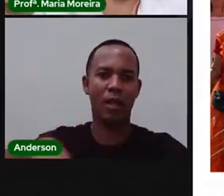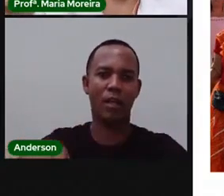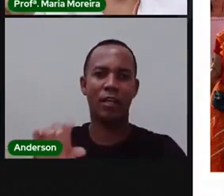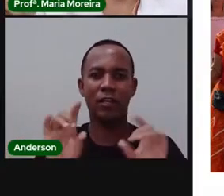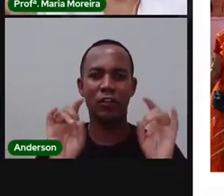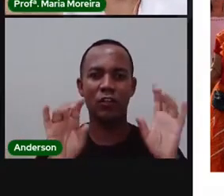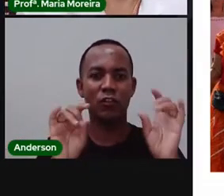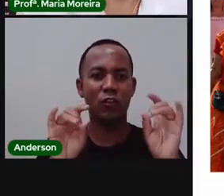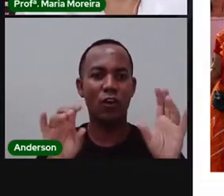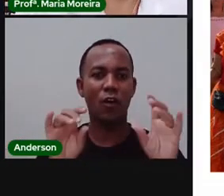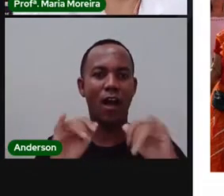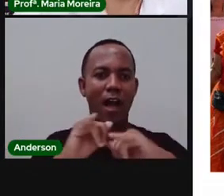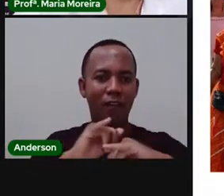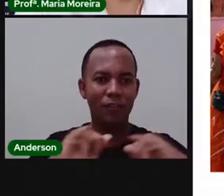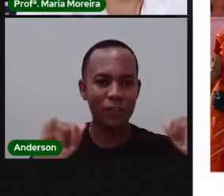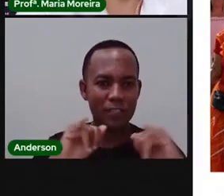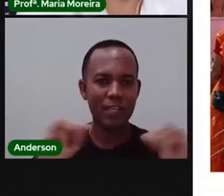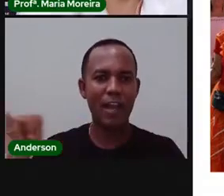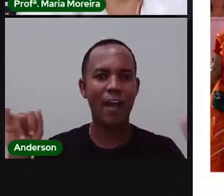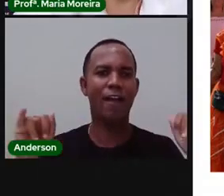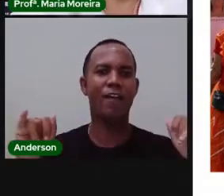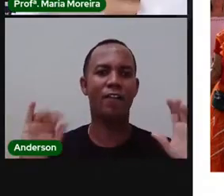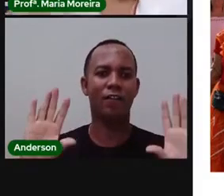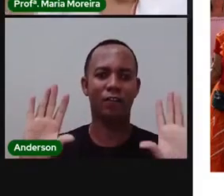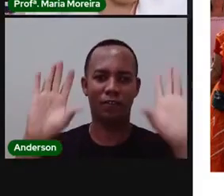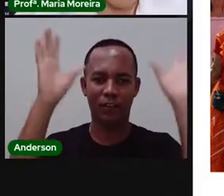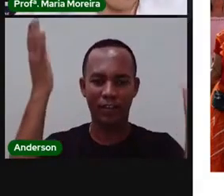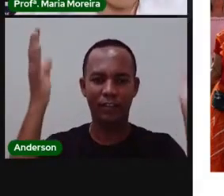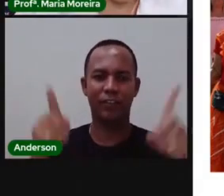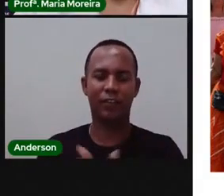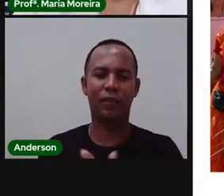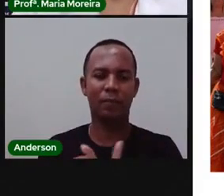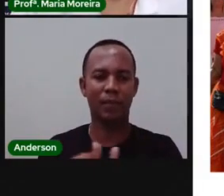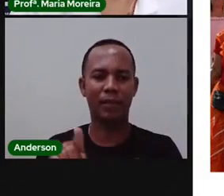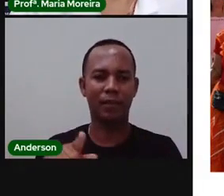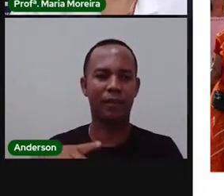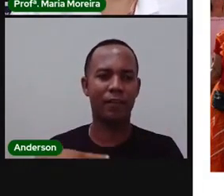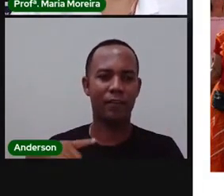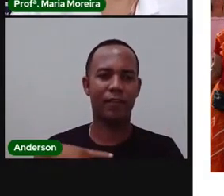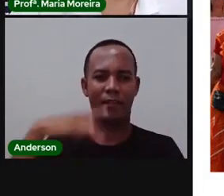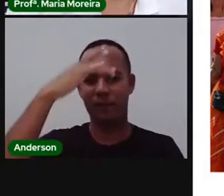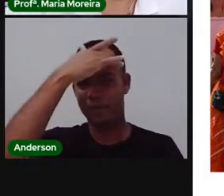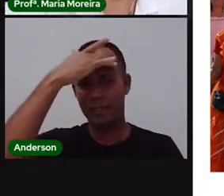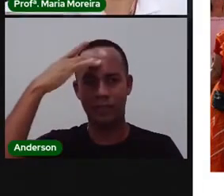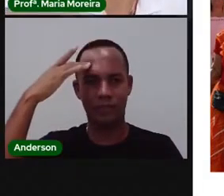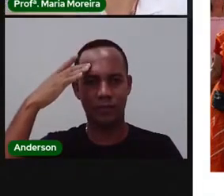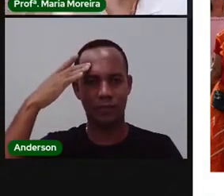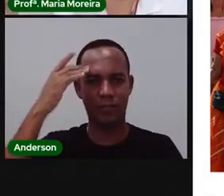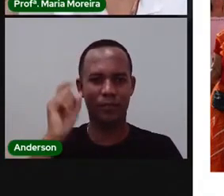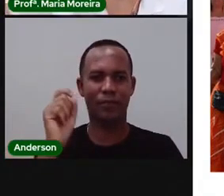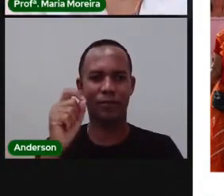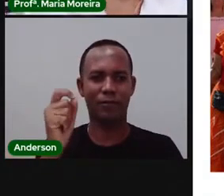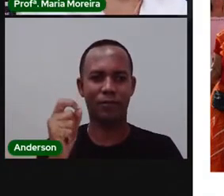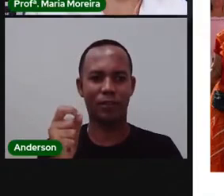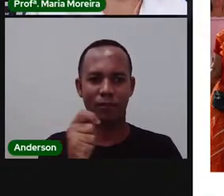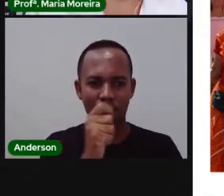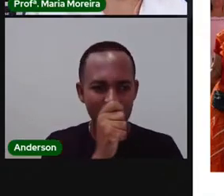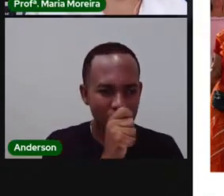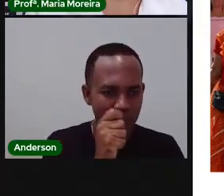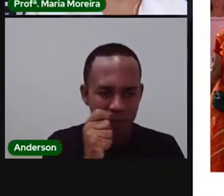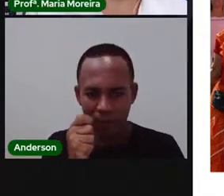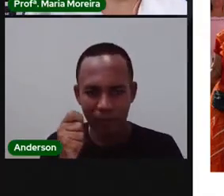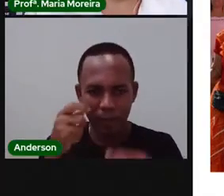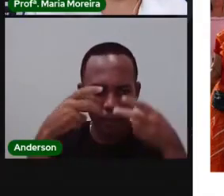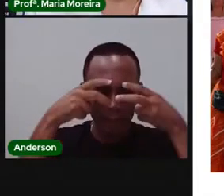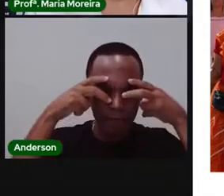festa de Santana. Então, se vocês repararem, existem pessoas fantasiadas, existem estandartes que estão aí